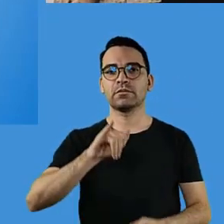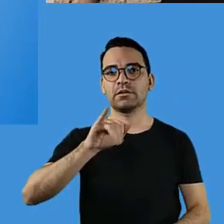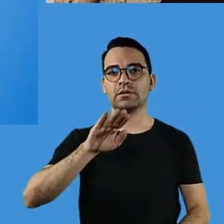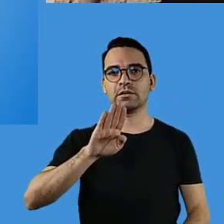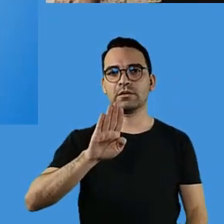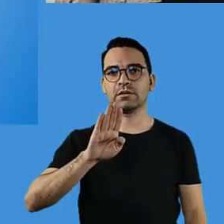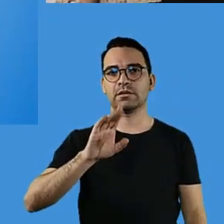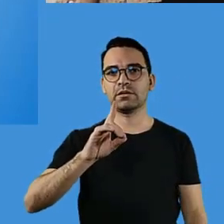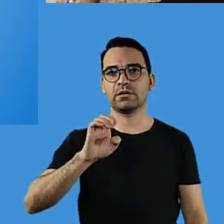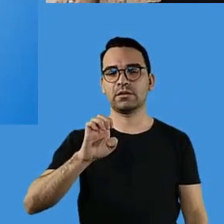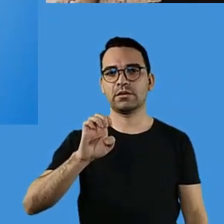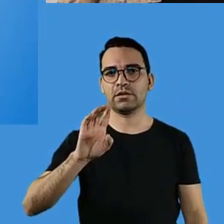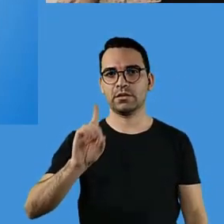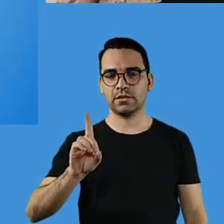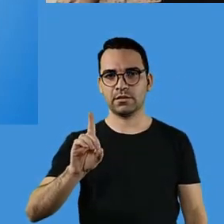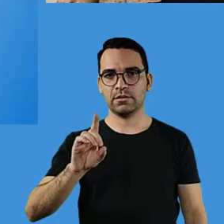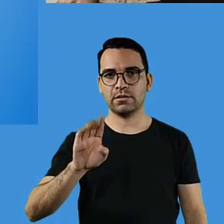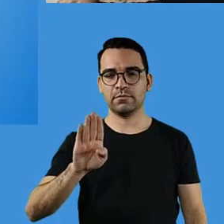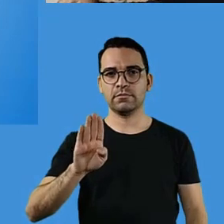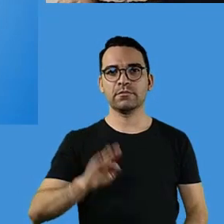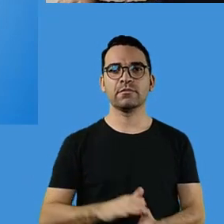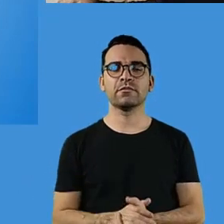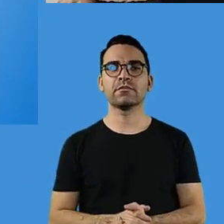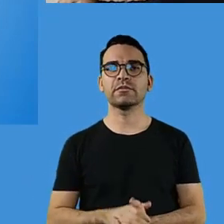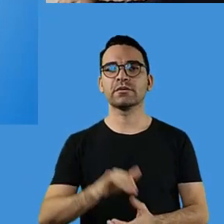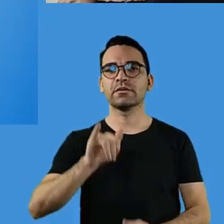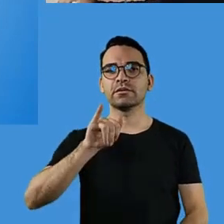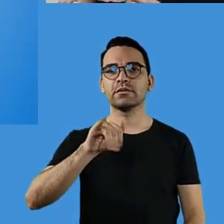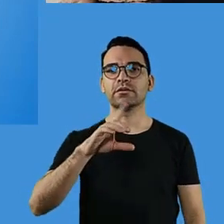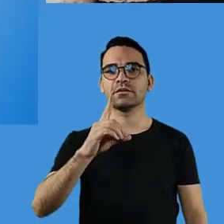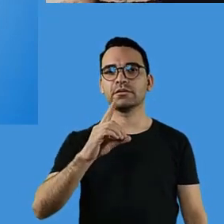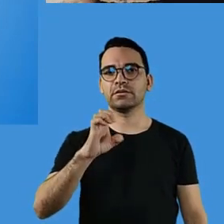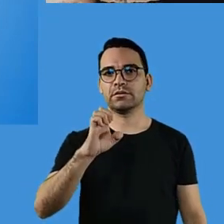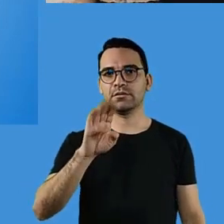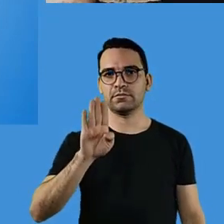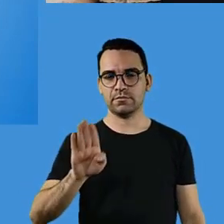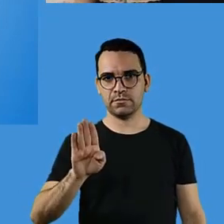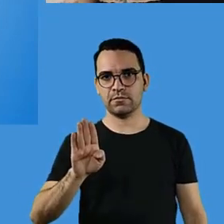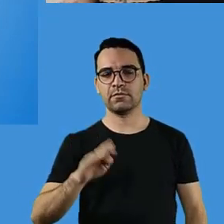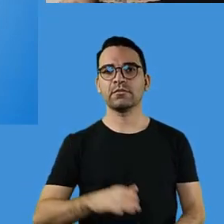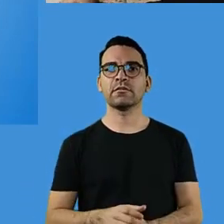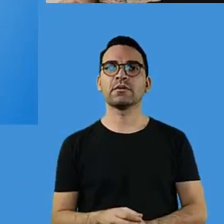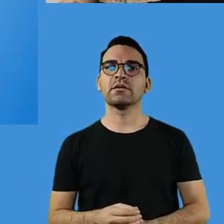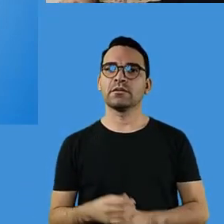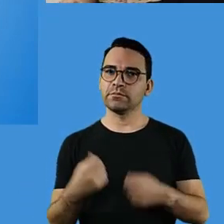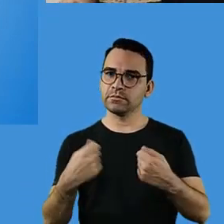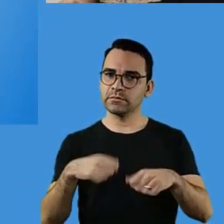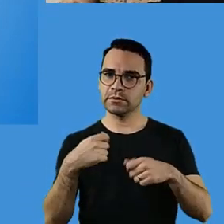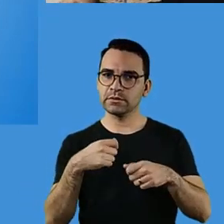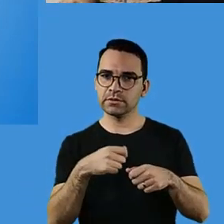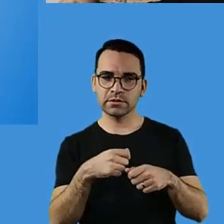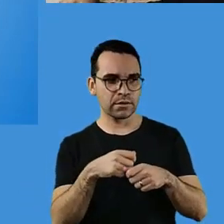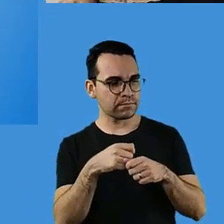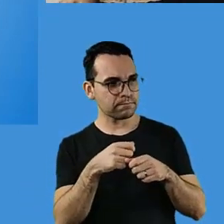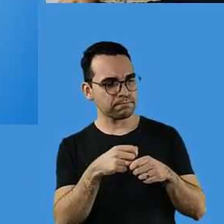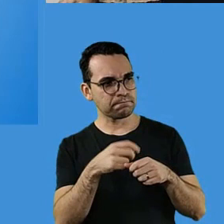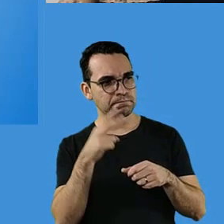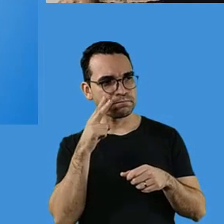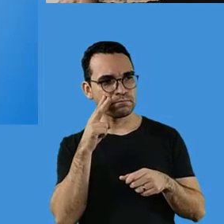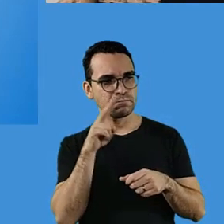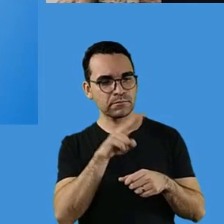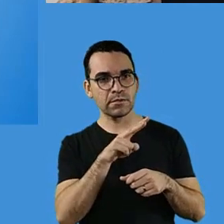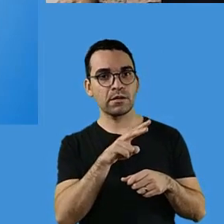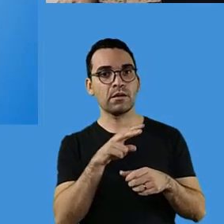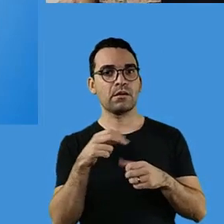resultados do IDEB, que vai concluir agora em 2021. Então, tem que ser a mesma matriz para poder ter comparabilidade de resultados.